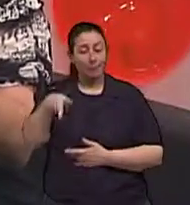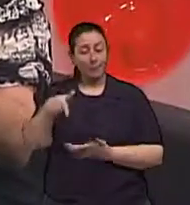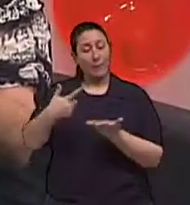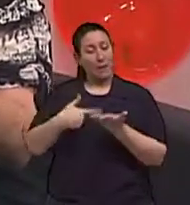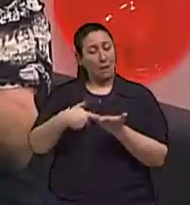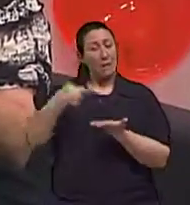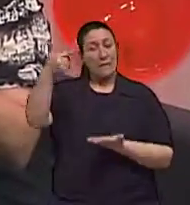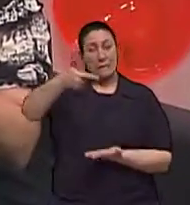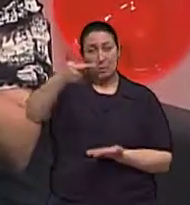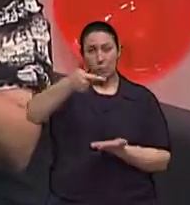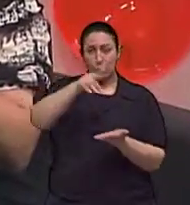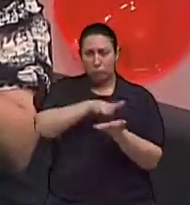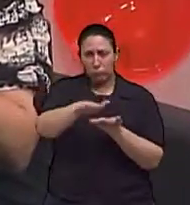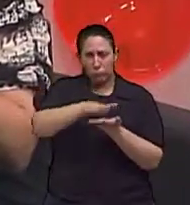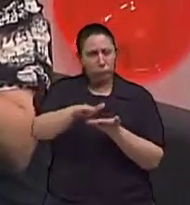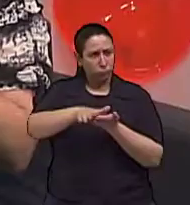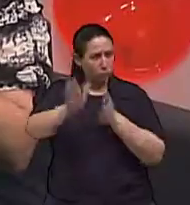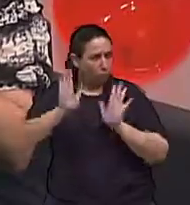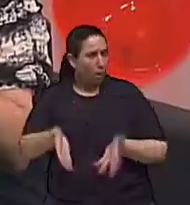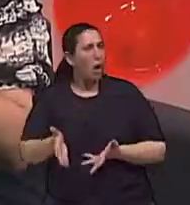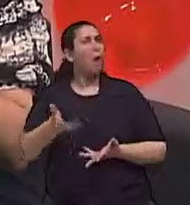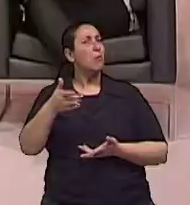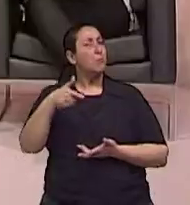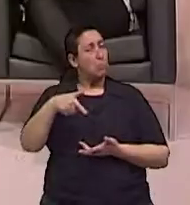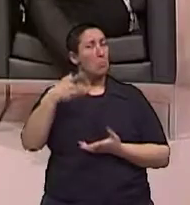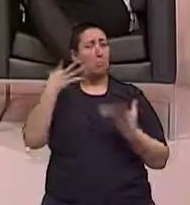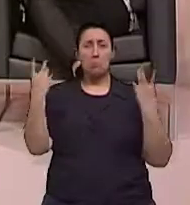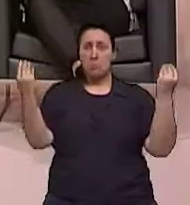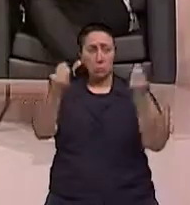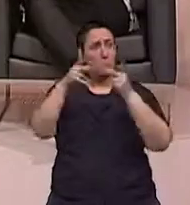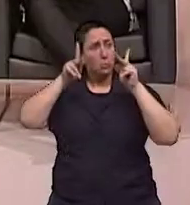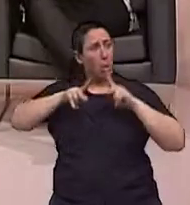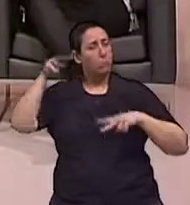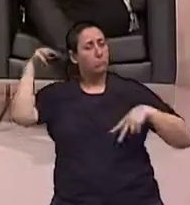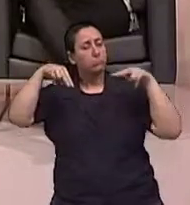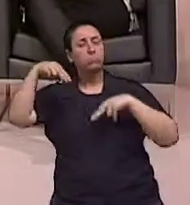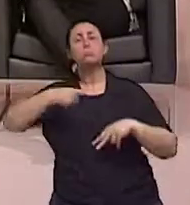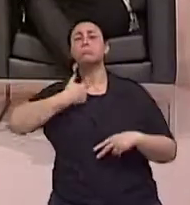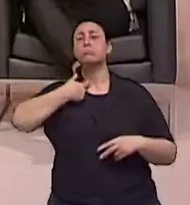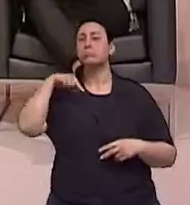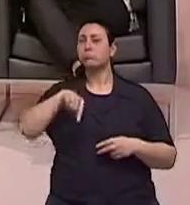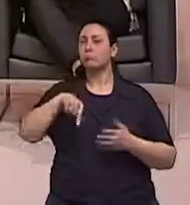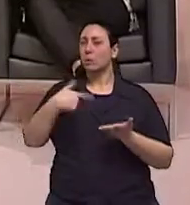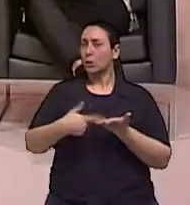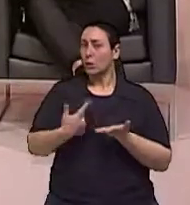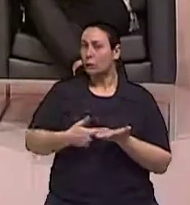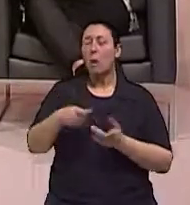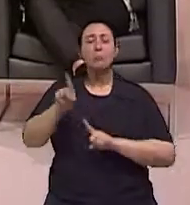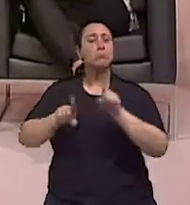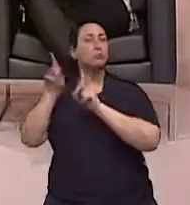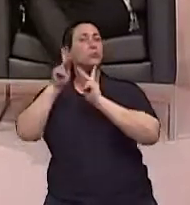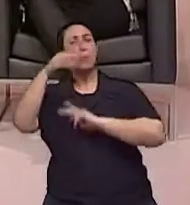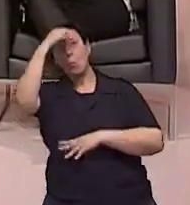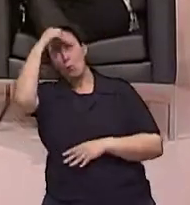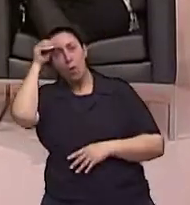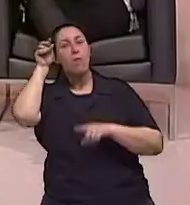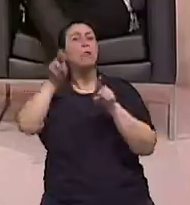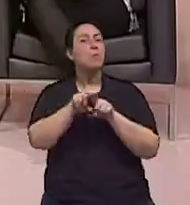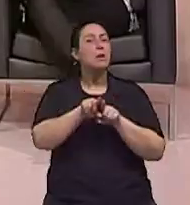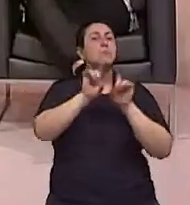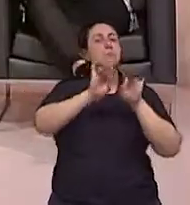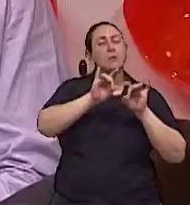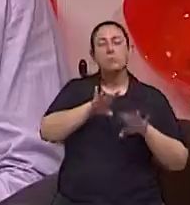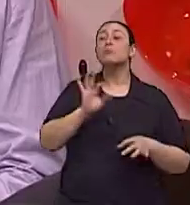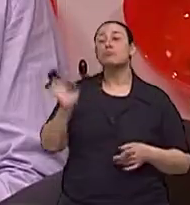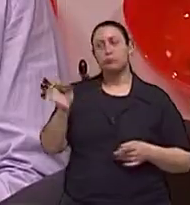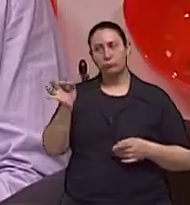Ele está muito bem visto pelo que eu sei tanto para as pessoas para os leigos quanto para especialistas É,